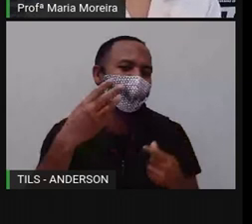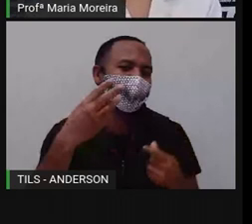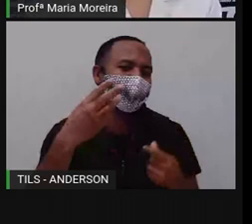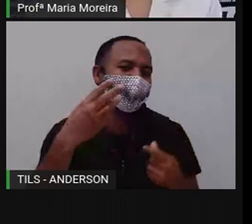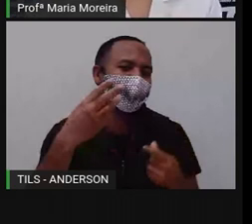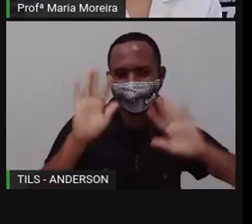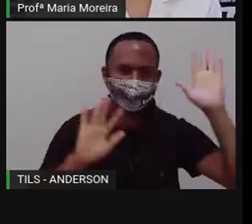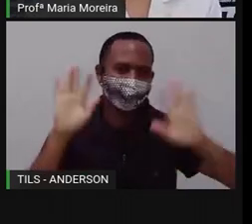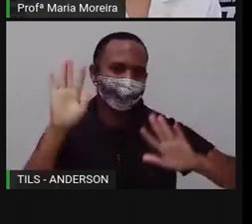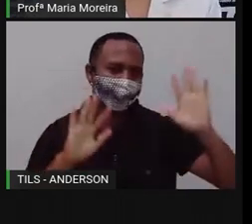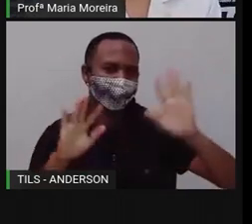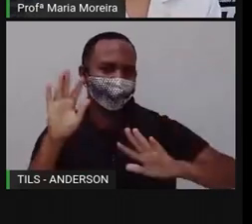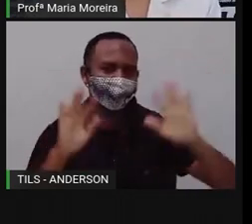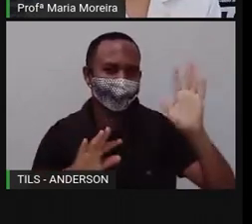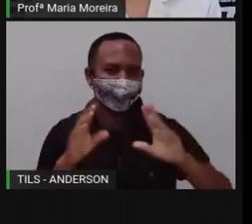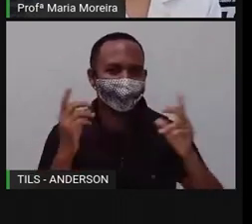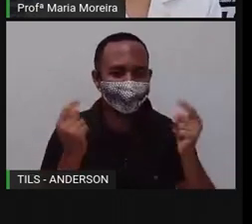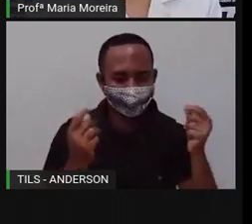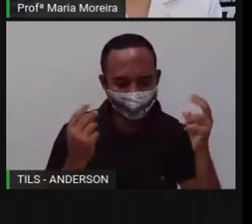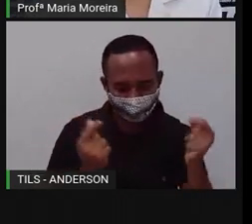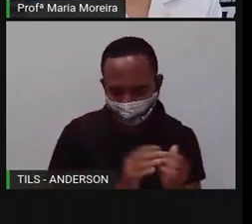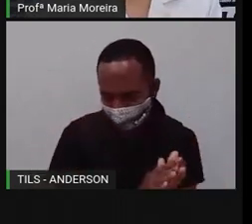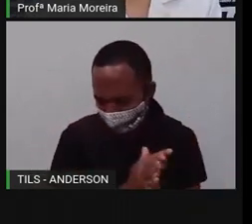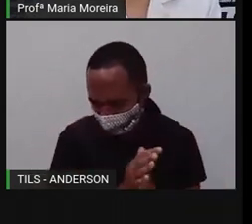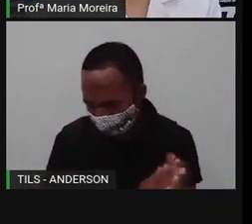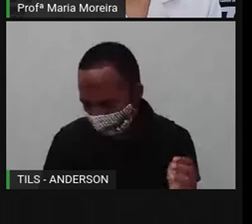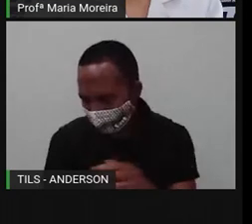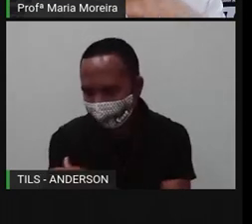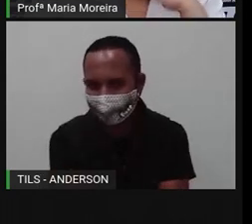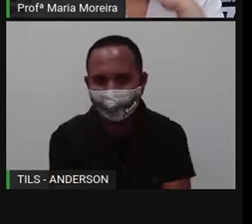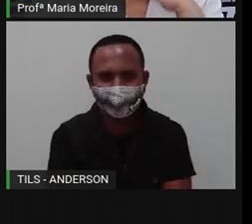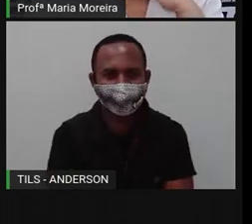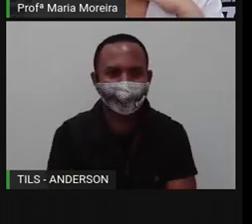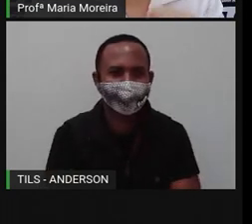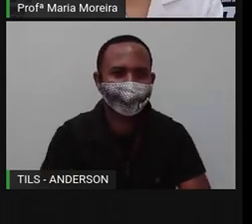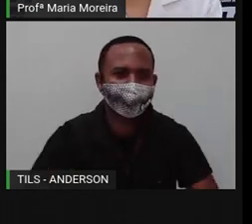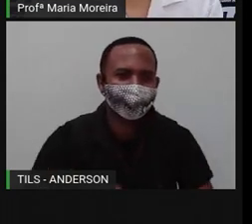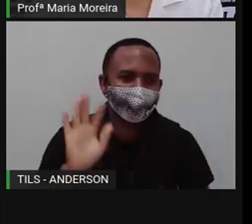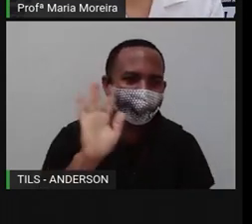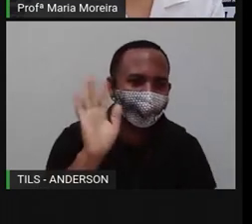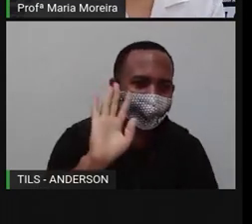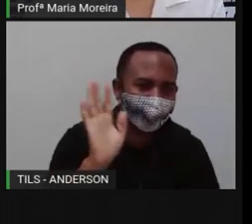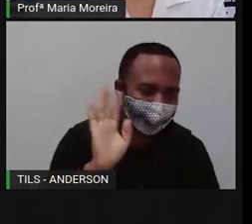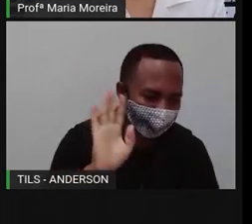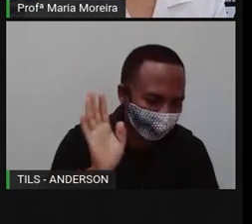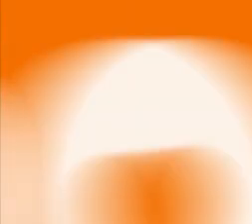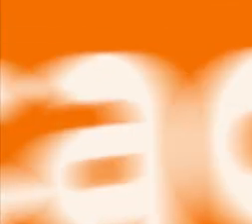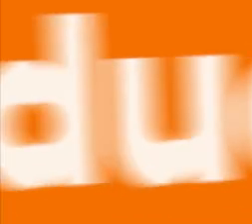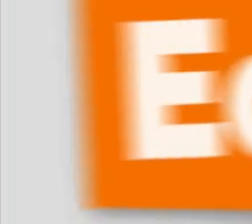Né? Anderson disse que ele tem 15 anos, que vai demorar. Mentira, viu, gente? 15 anos que tem a bro. Beijos.